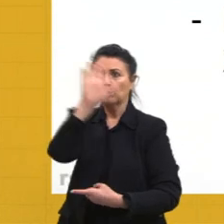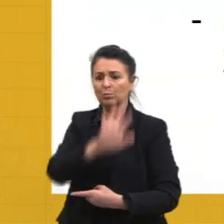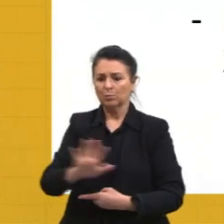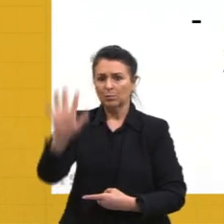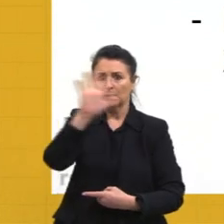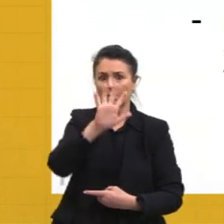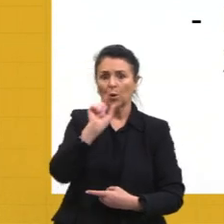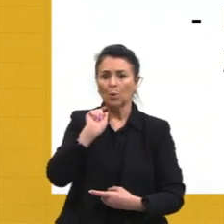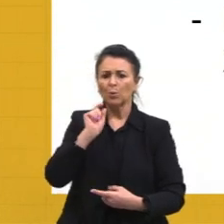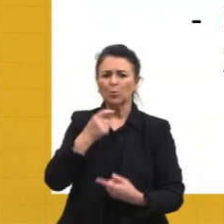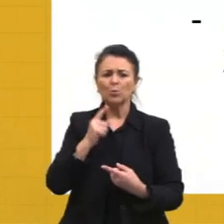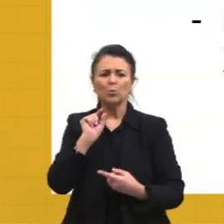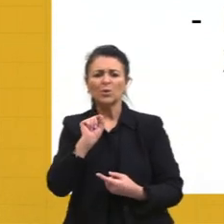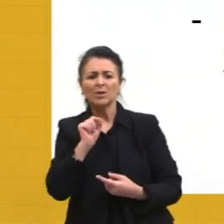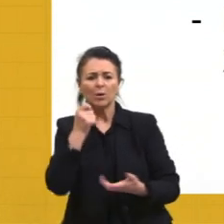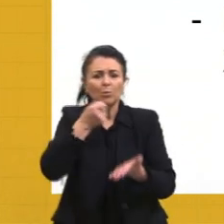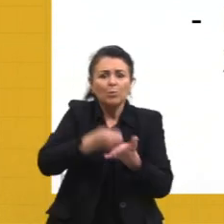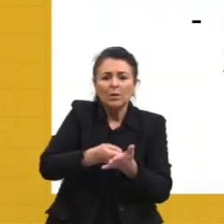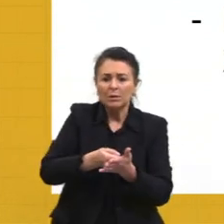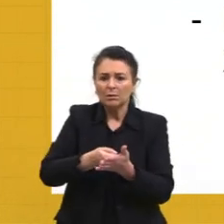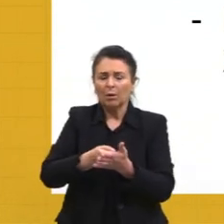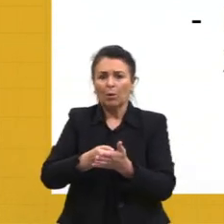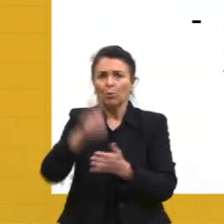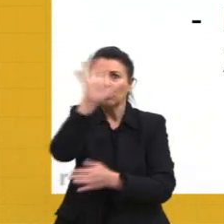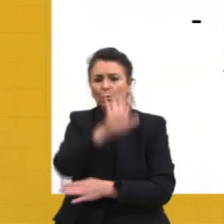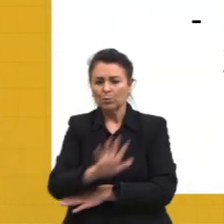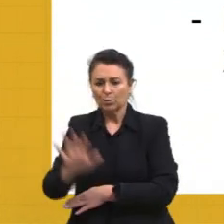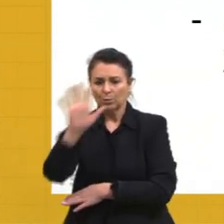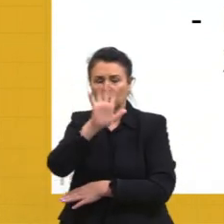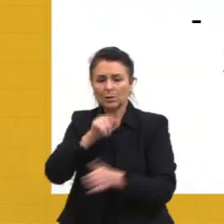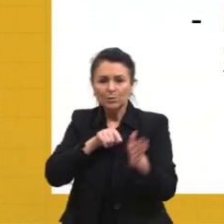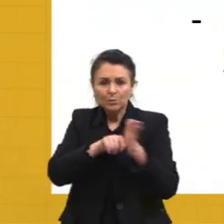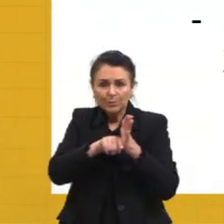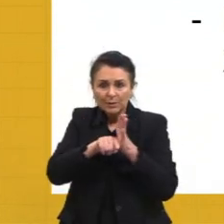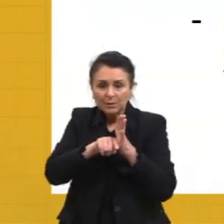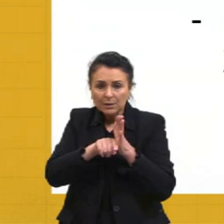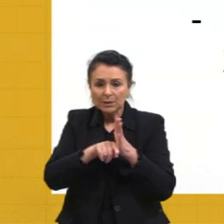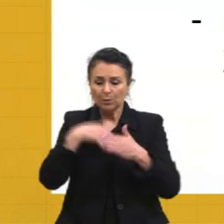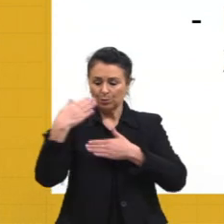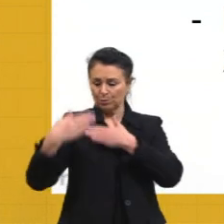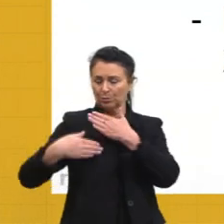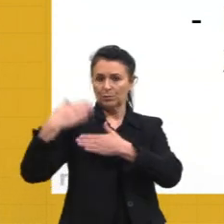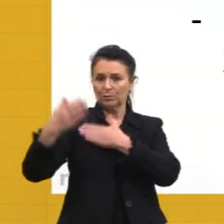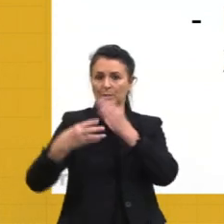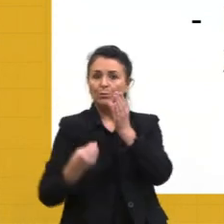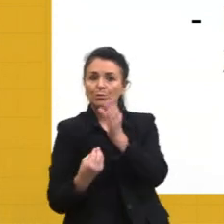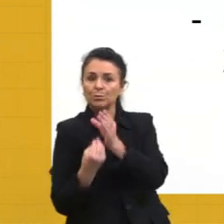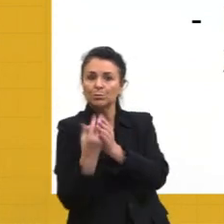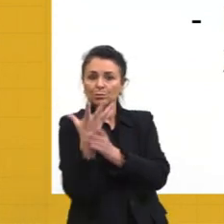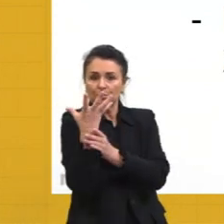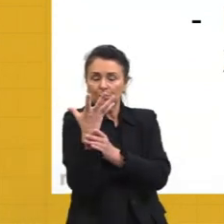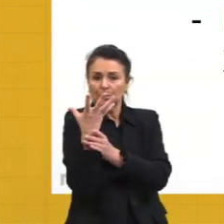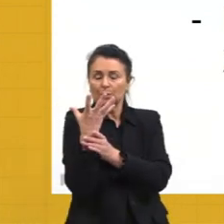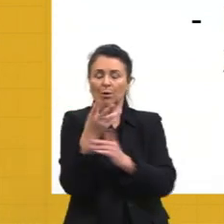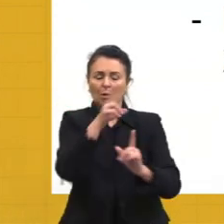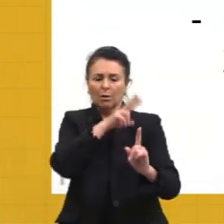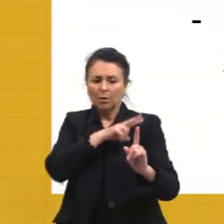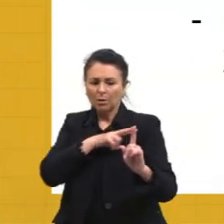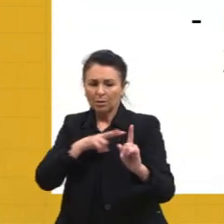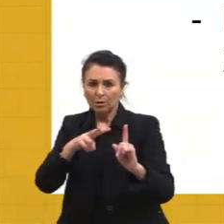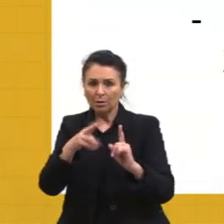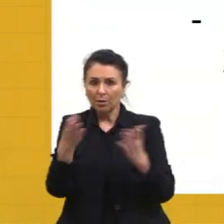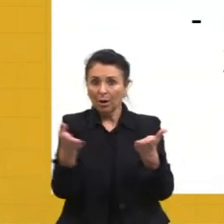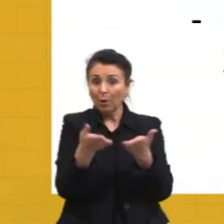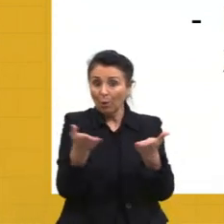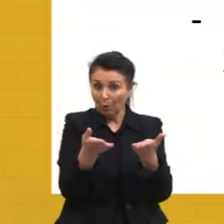são as suas obrigações, e a gente ainda pesquisa a história do seu desenvolvimento e do seu surgimento. A concepção atual